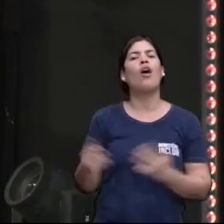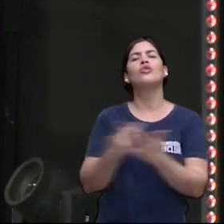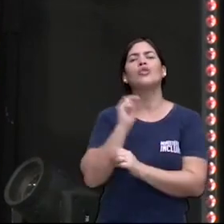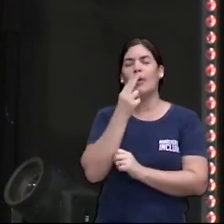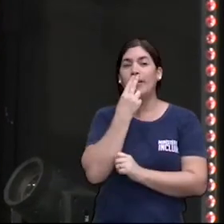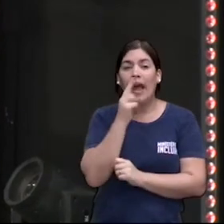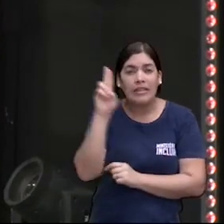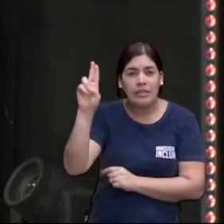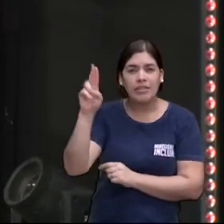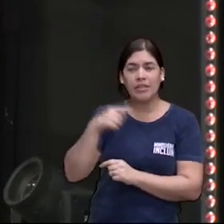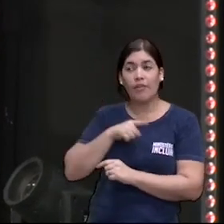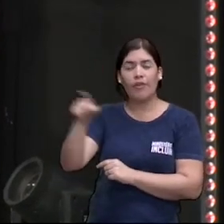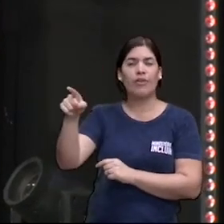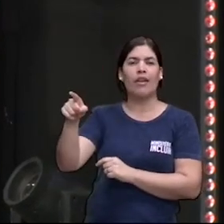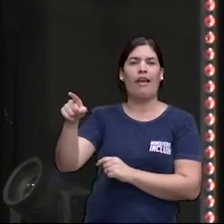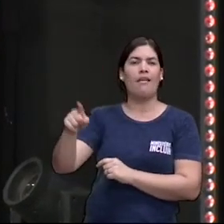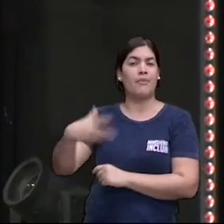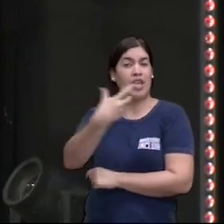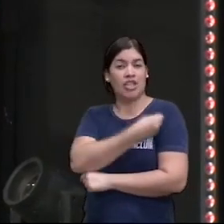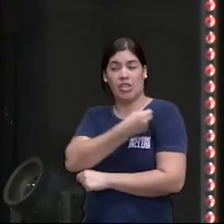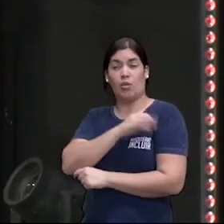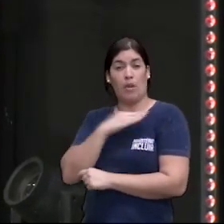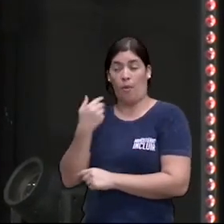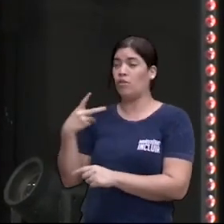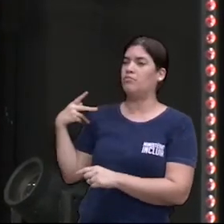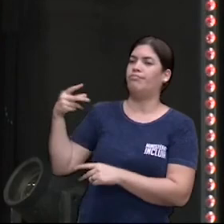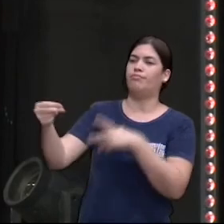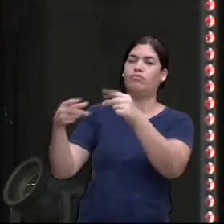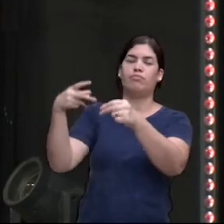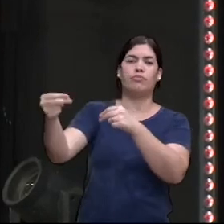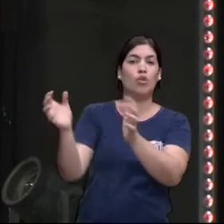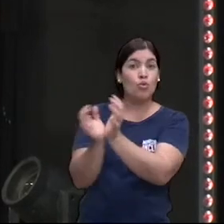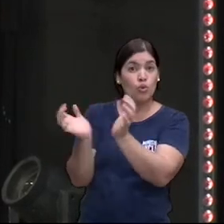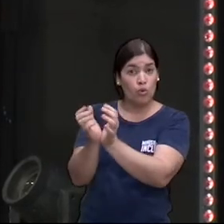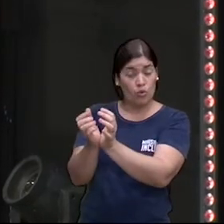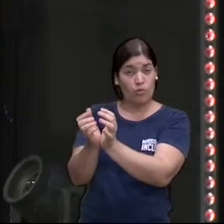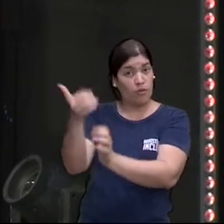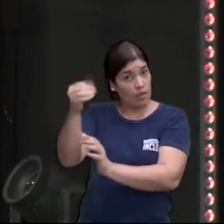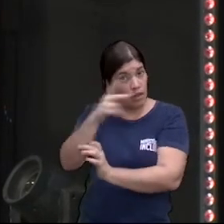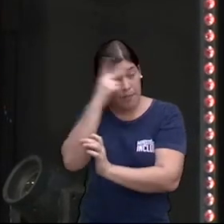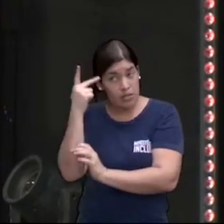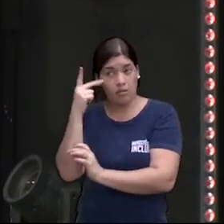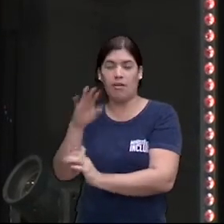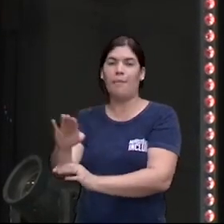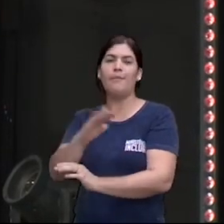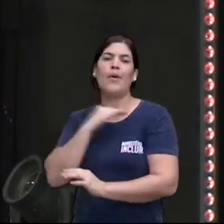injeção letal e mataram aquelas dez pessoas o que aconteceu aqui